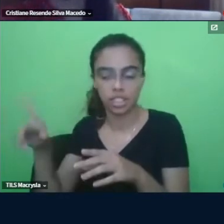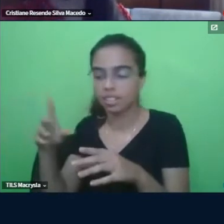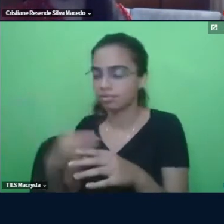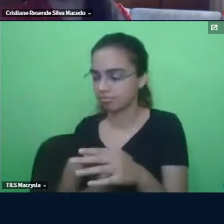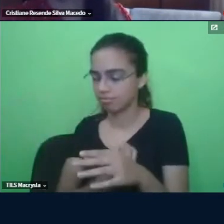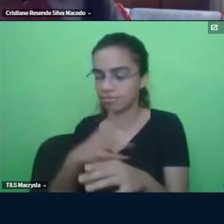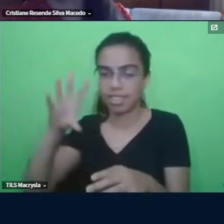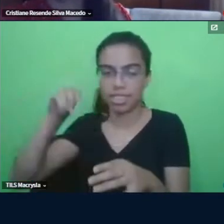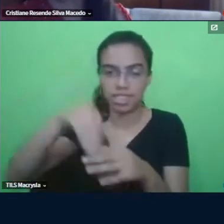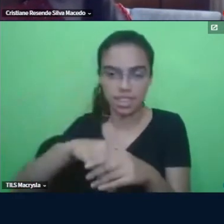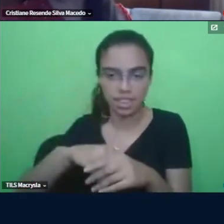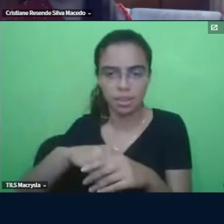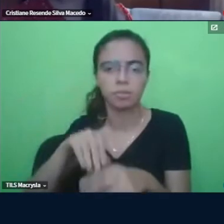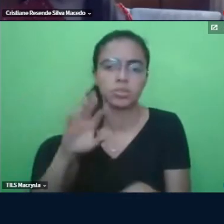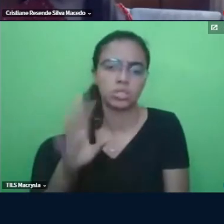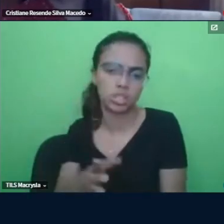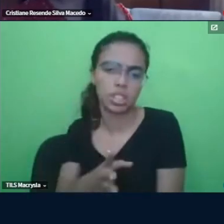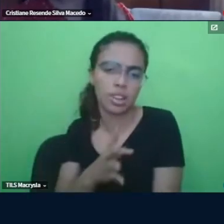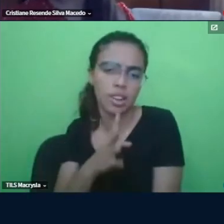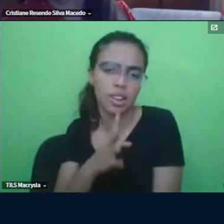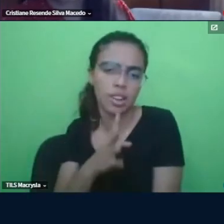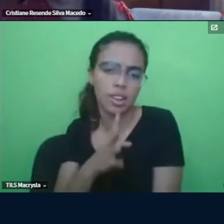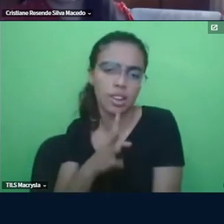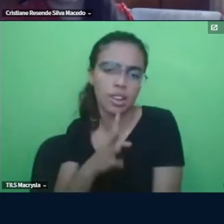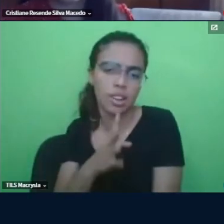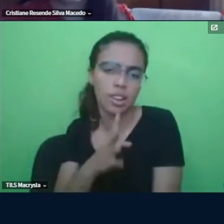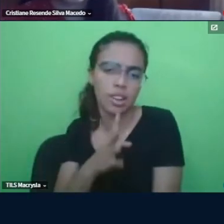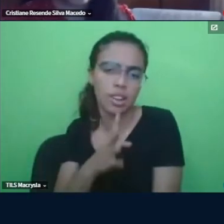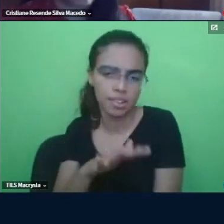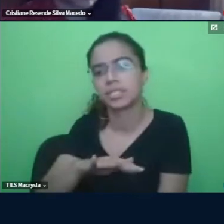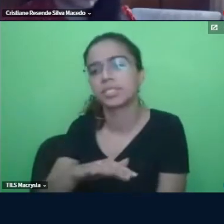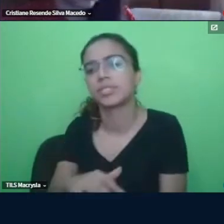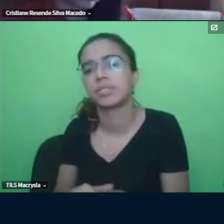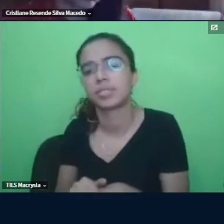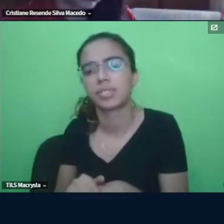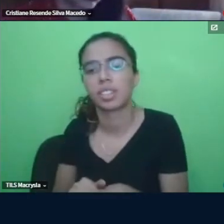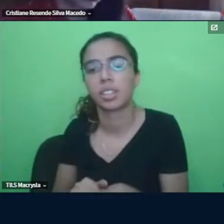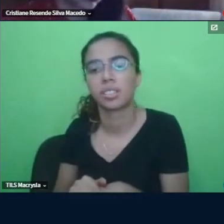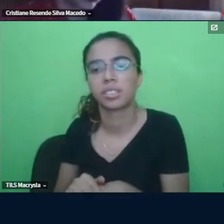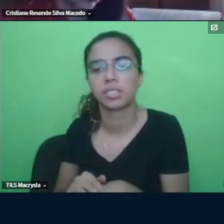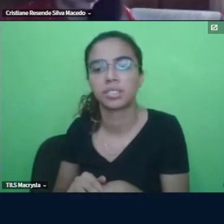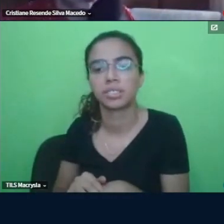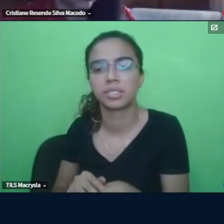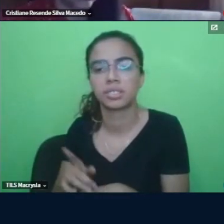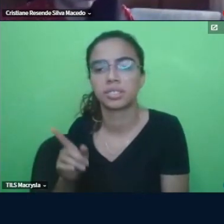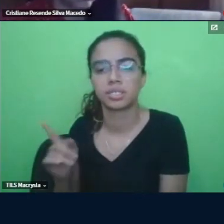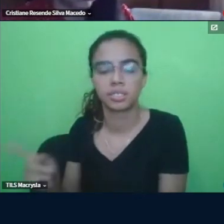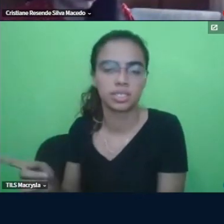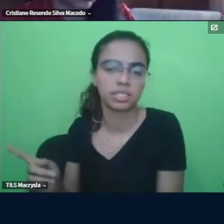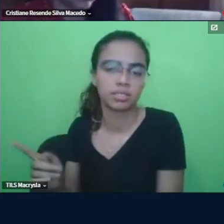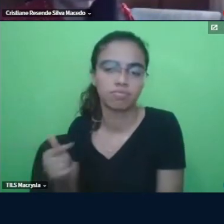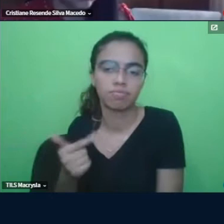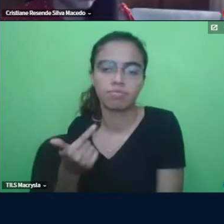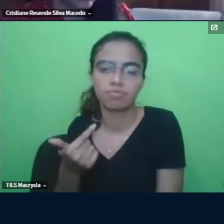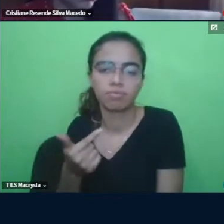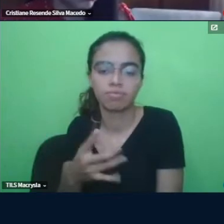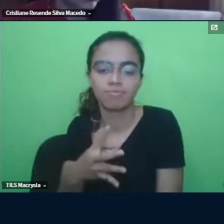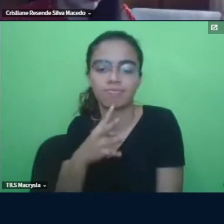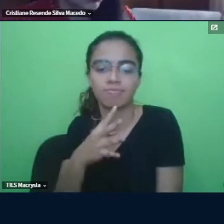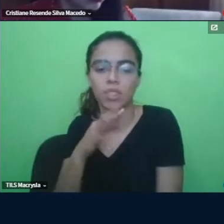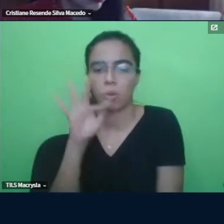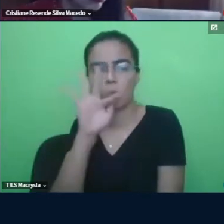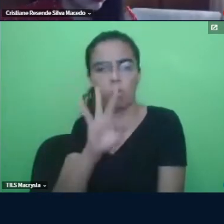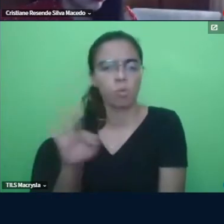ela já conhecia um pouco ali que aquela professora não tinha muito ou quase nenhum conhecimento assim formal sobre